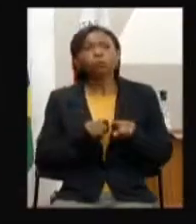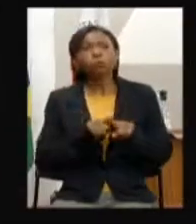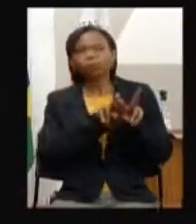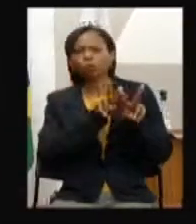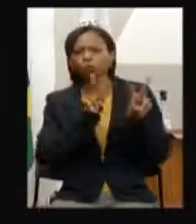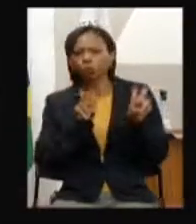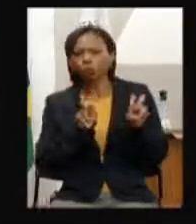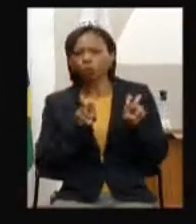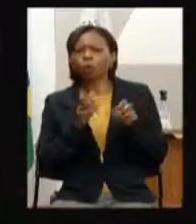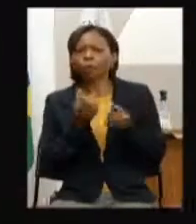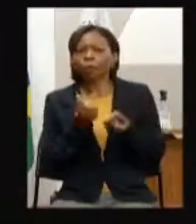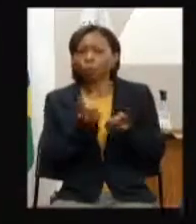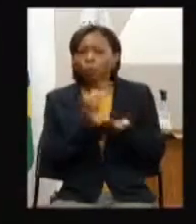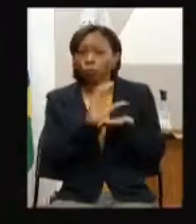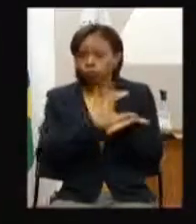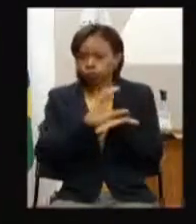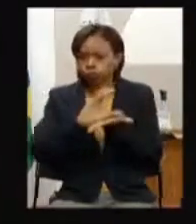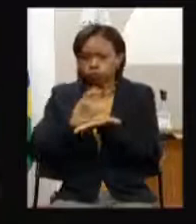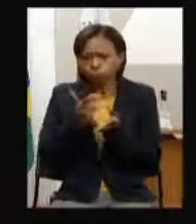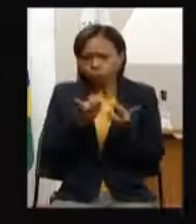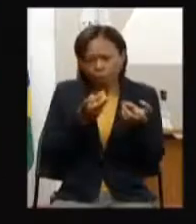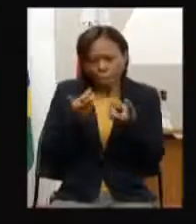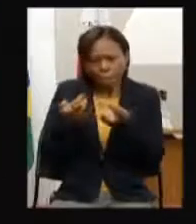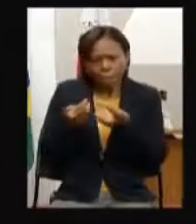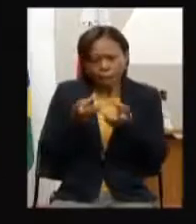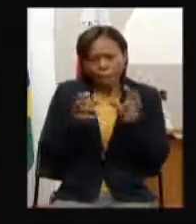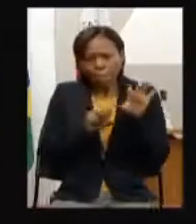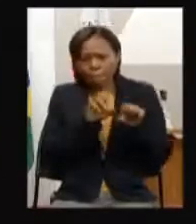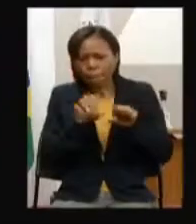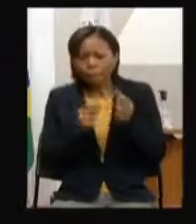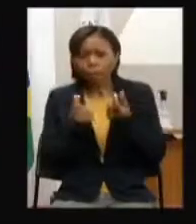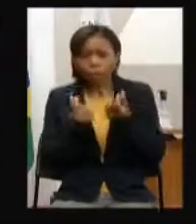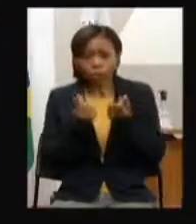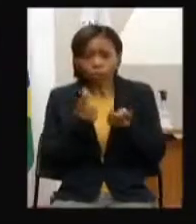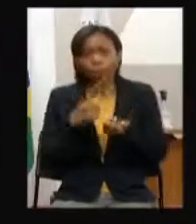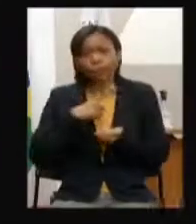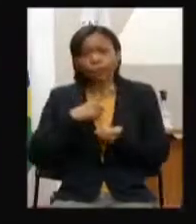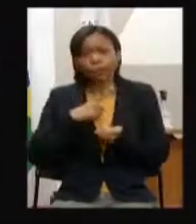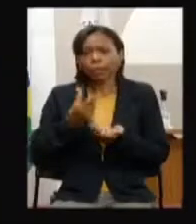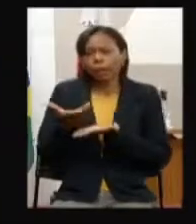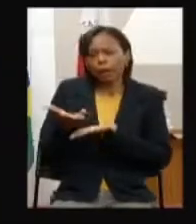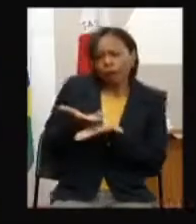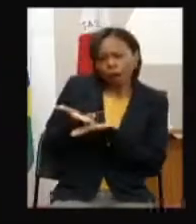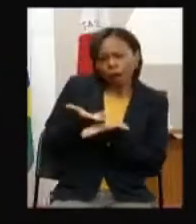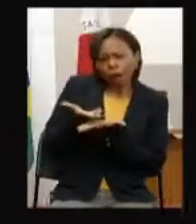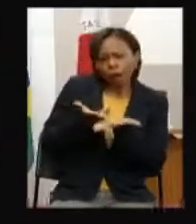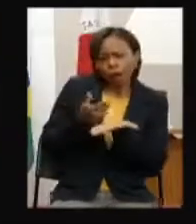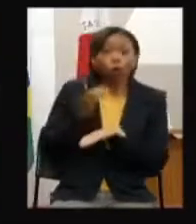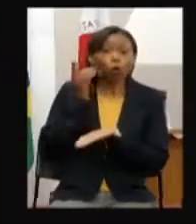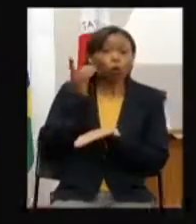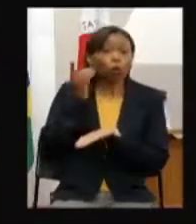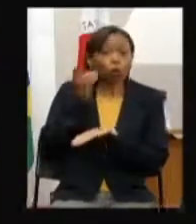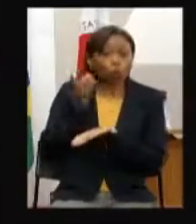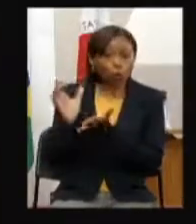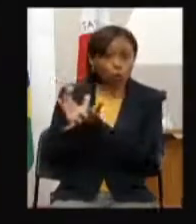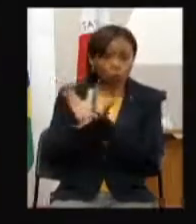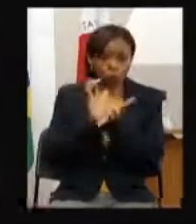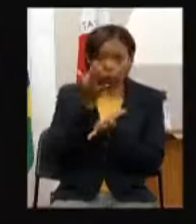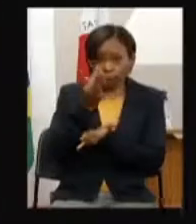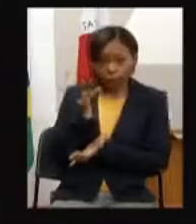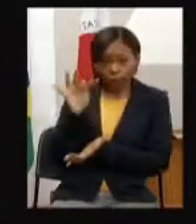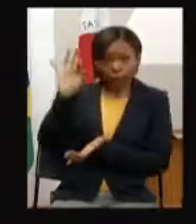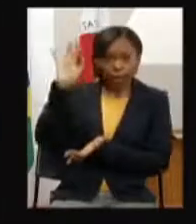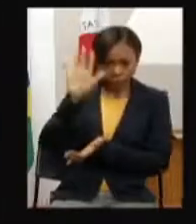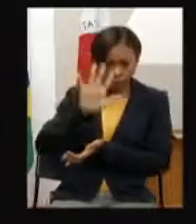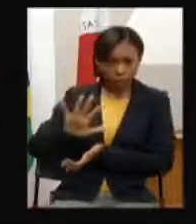captação de recursos a gente está com constante interlocução com os parlamentares federais